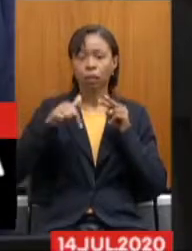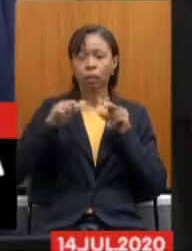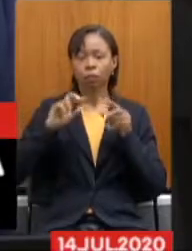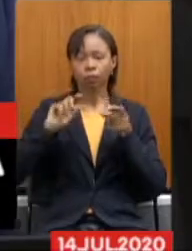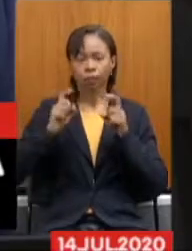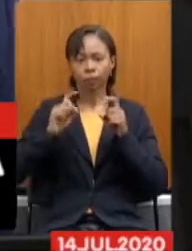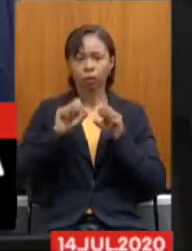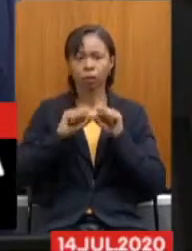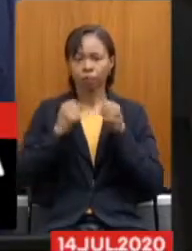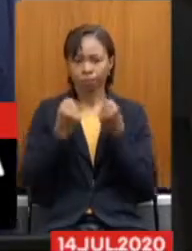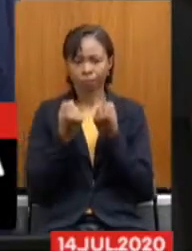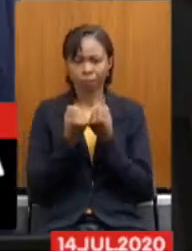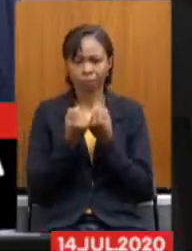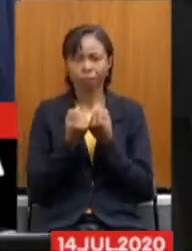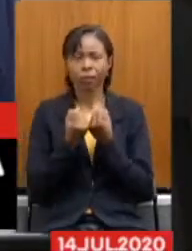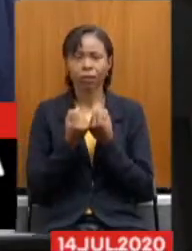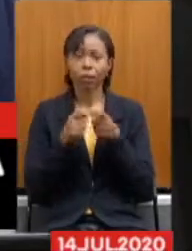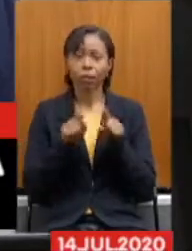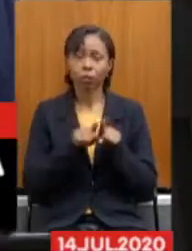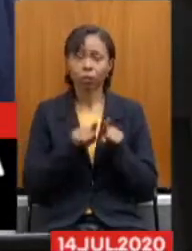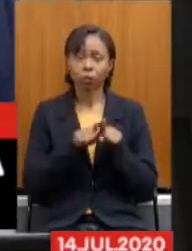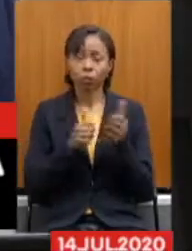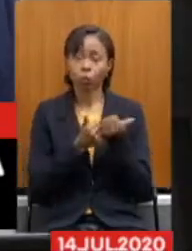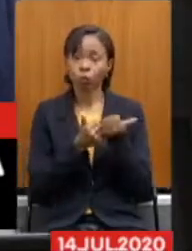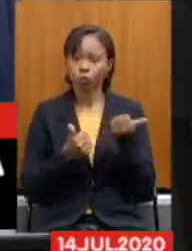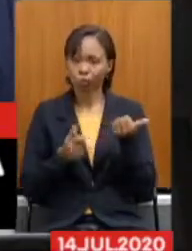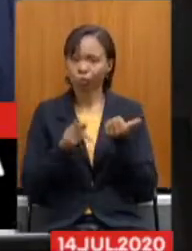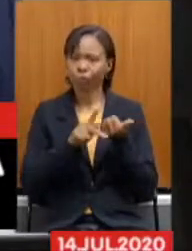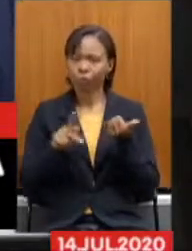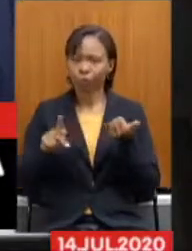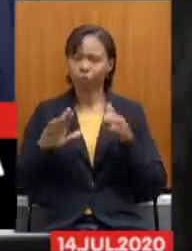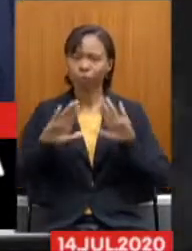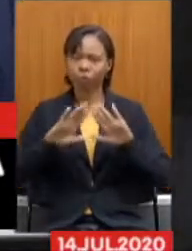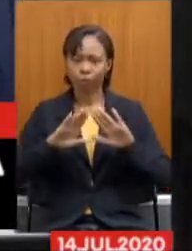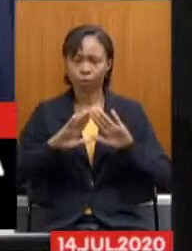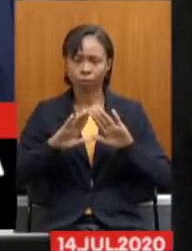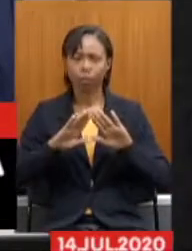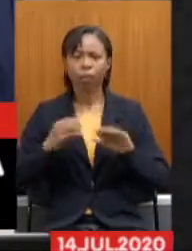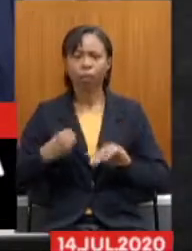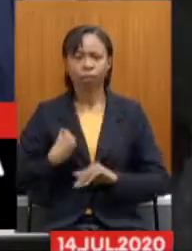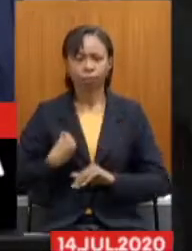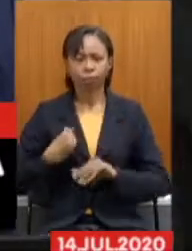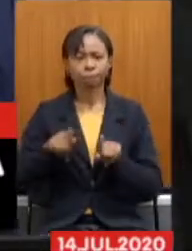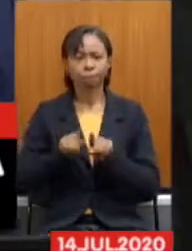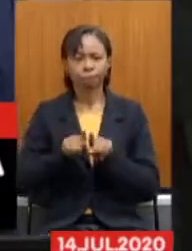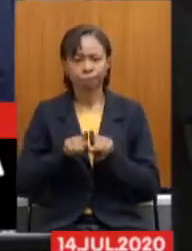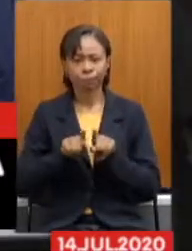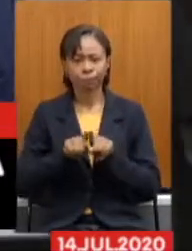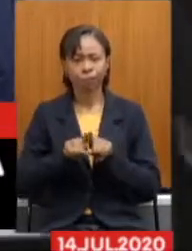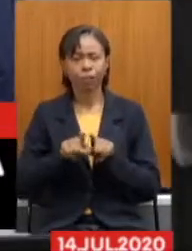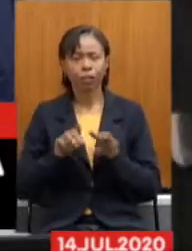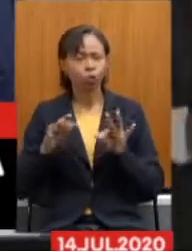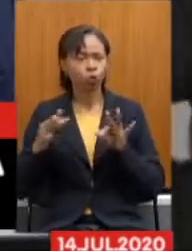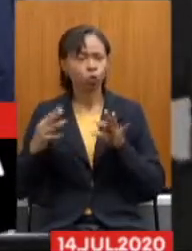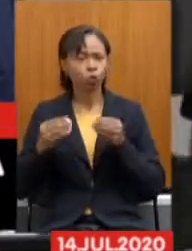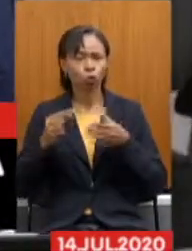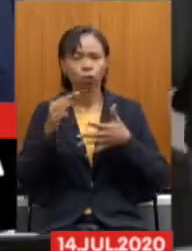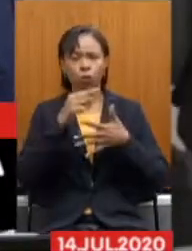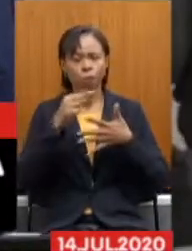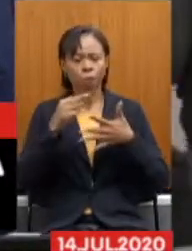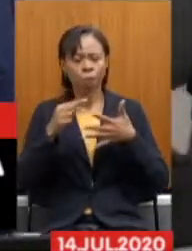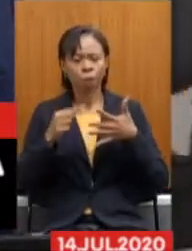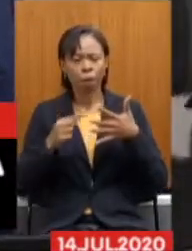vice-presidente dessa casa, Bruno Engle, Braulio Brás, Bosco, Betinho Pinto Coelho,